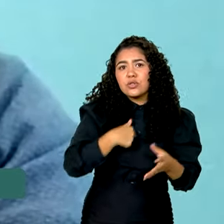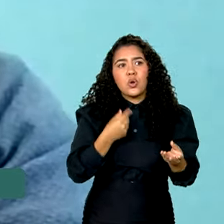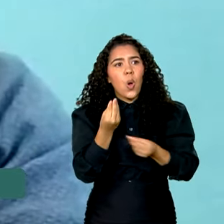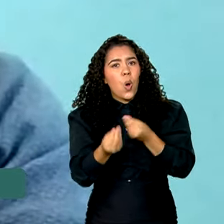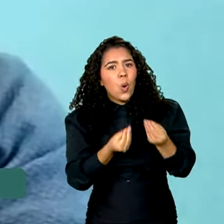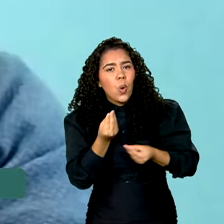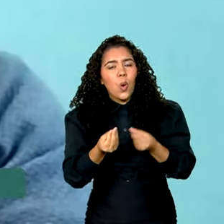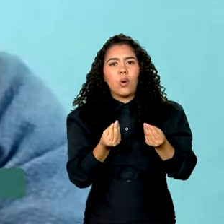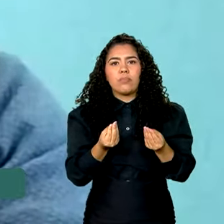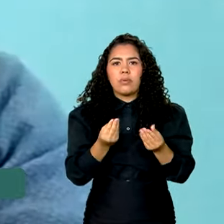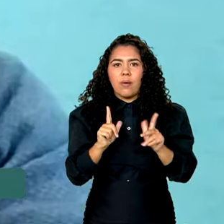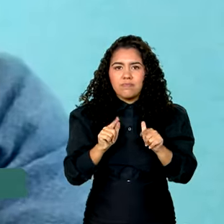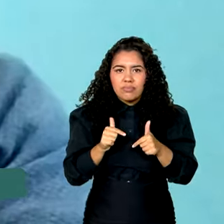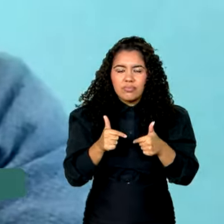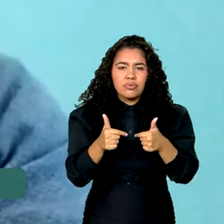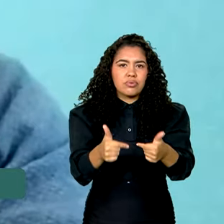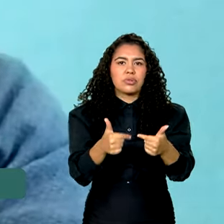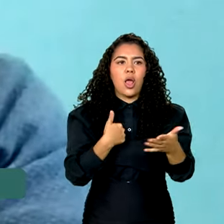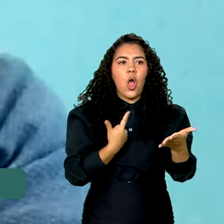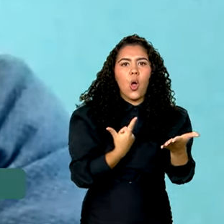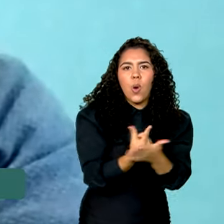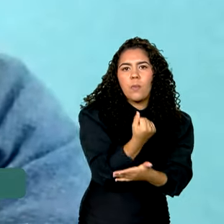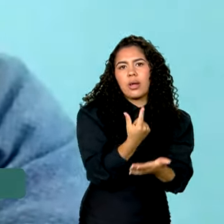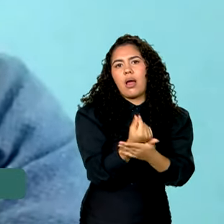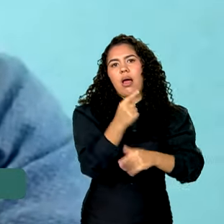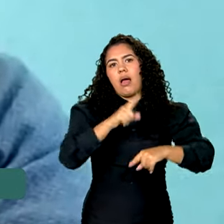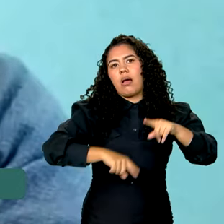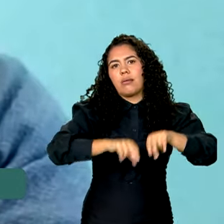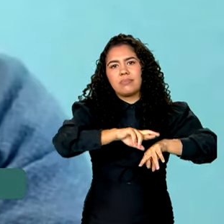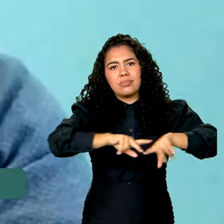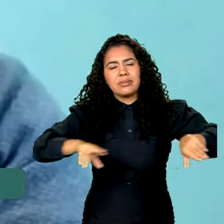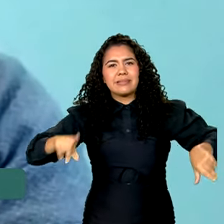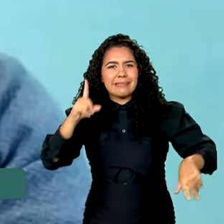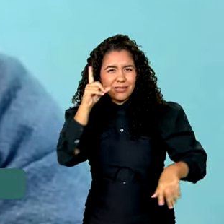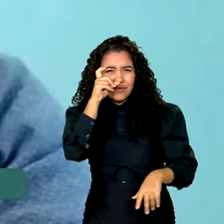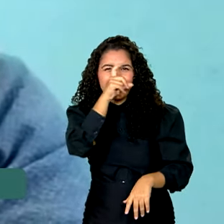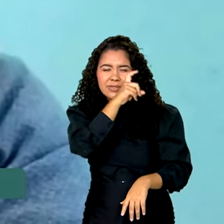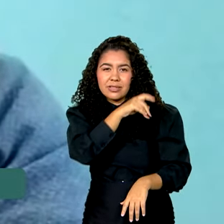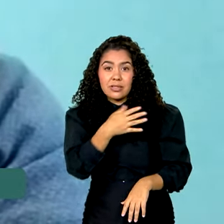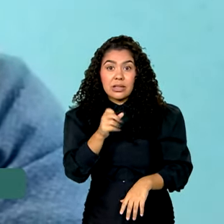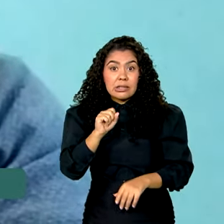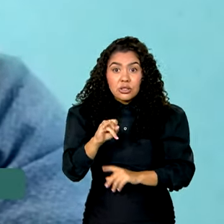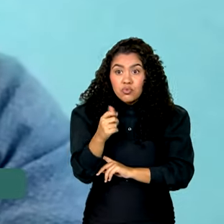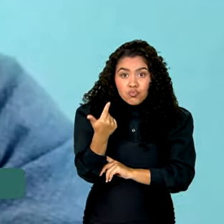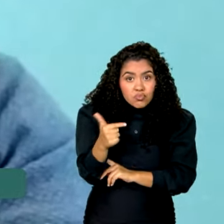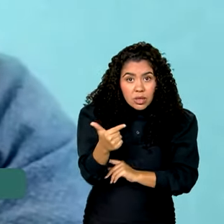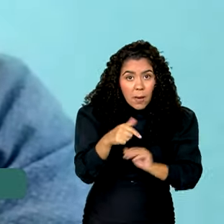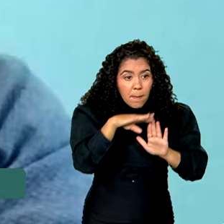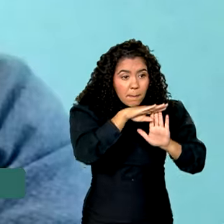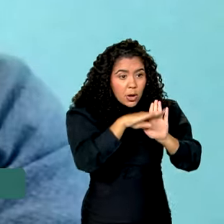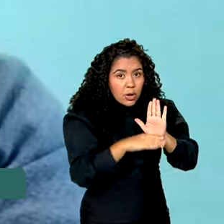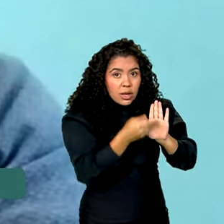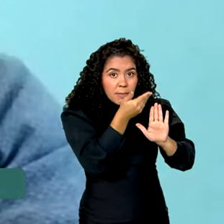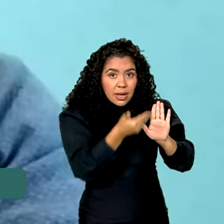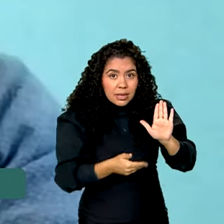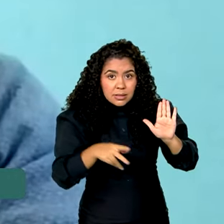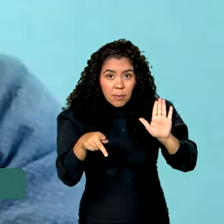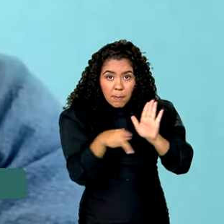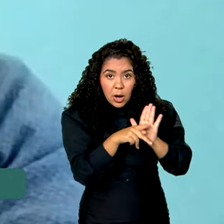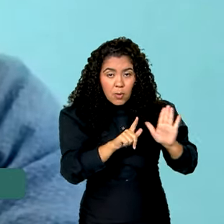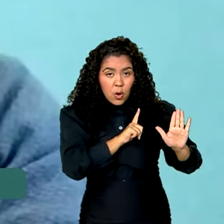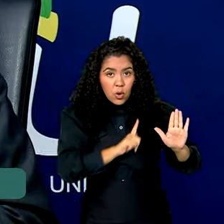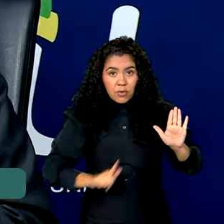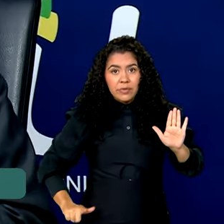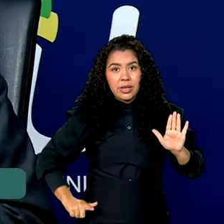a comprar, comprar equipamentos, tudo é muito difícil. Se não tiver um programa de governo, muitas empresas vão